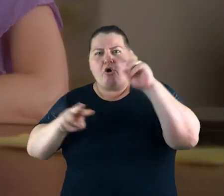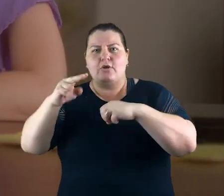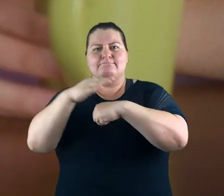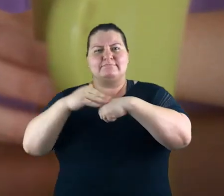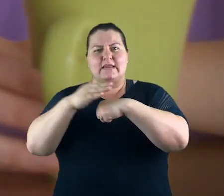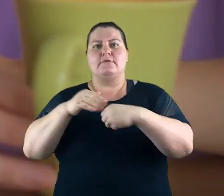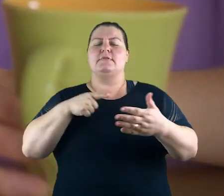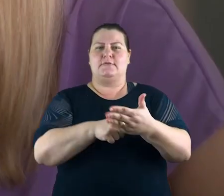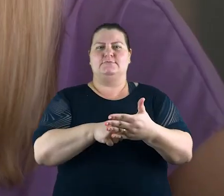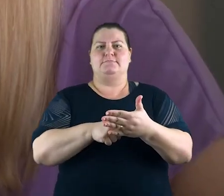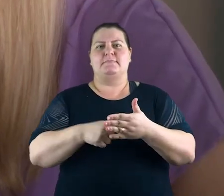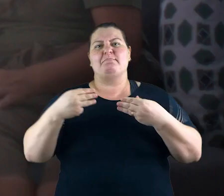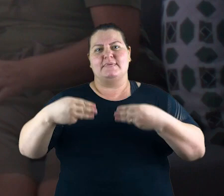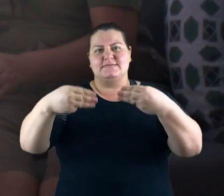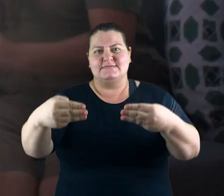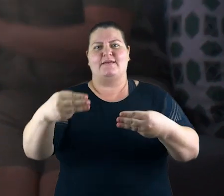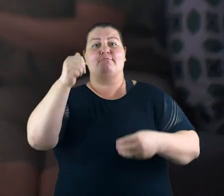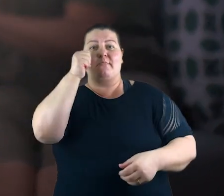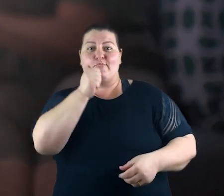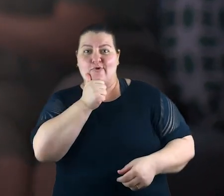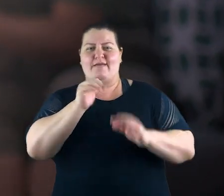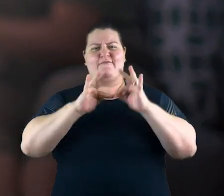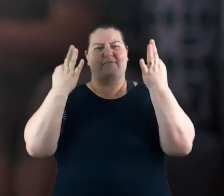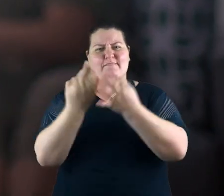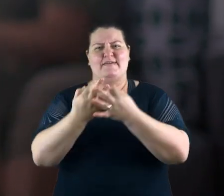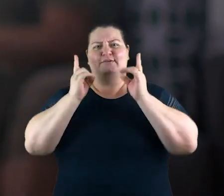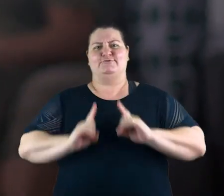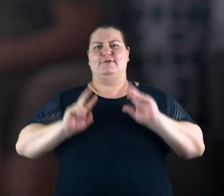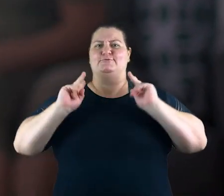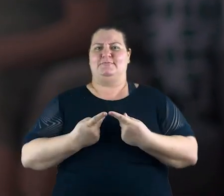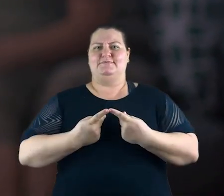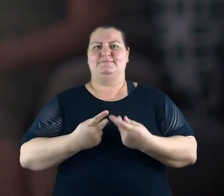escute, acolha, denuncie. Ministério da Mulher, da Família e dos Direitos Humanos. Obrigado.